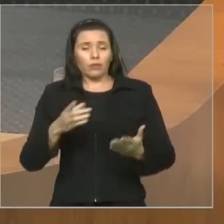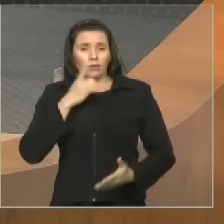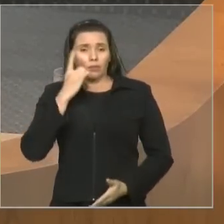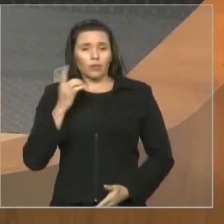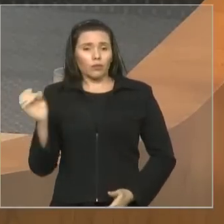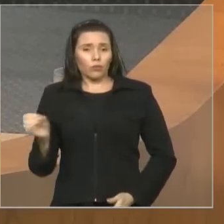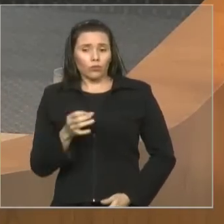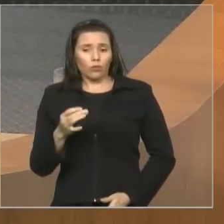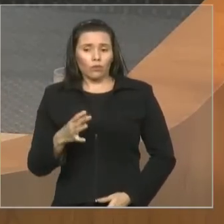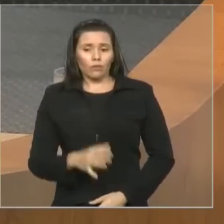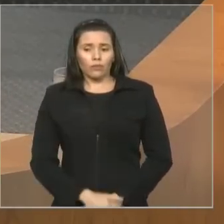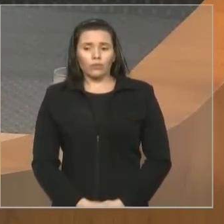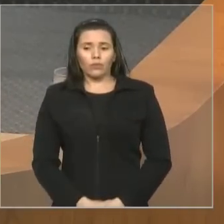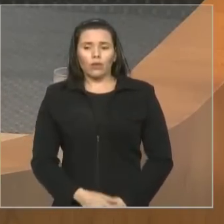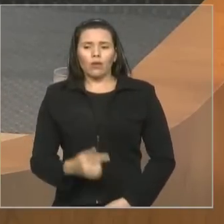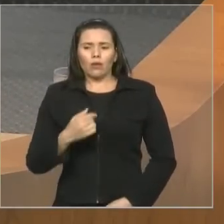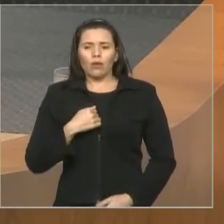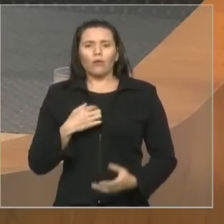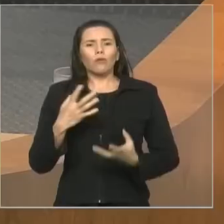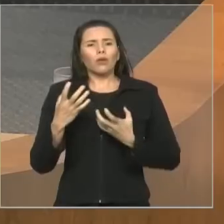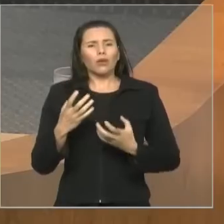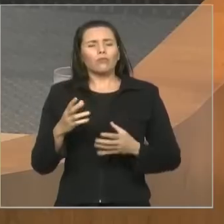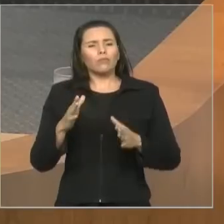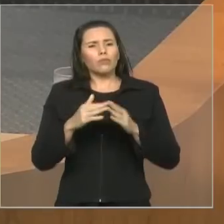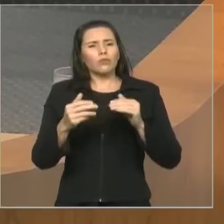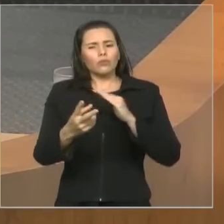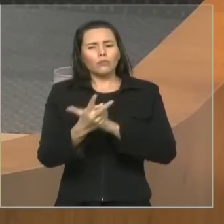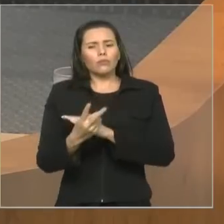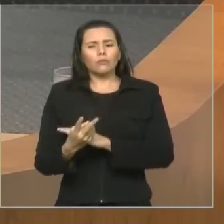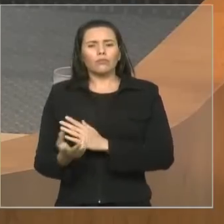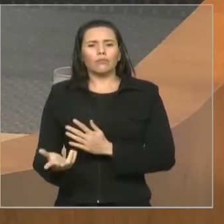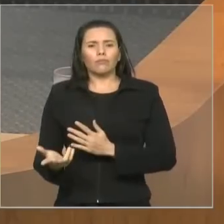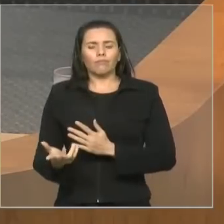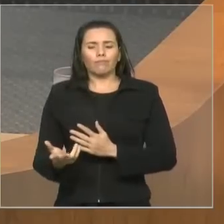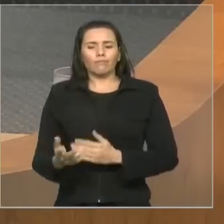pedir emprestado o ensinamento salomônico.